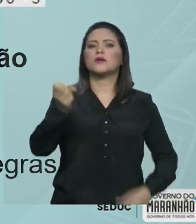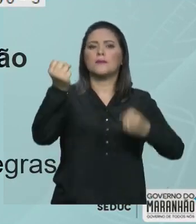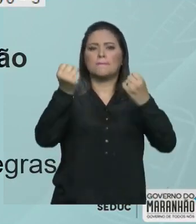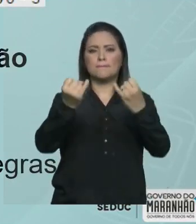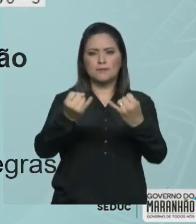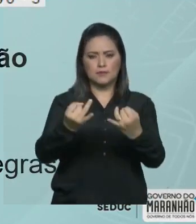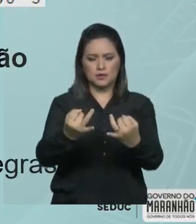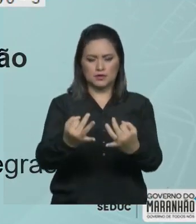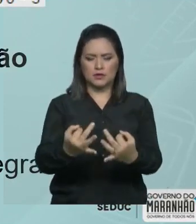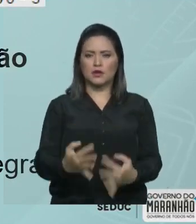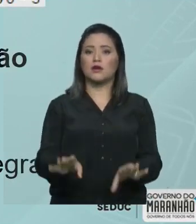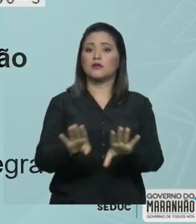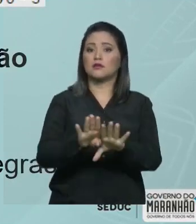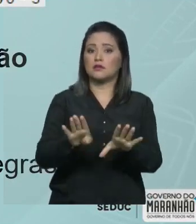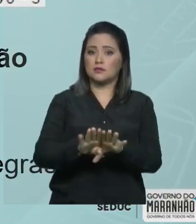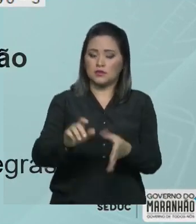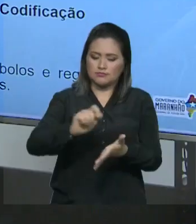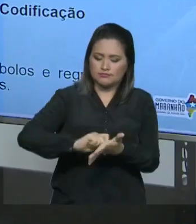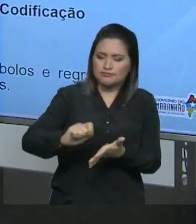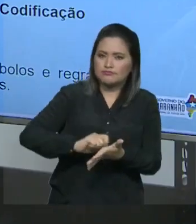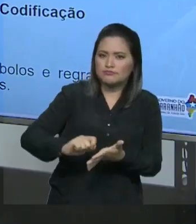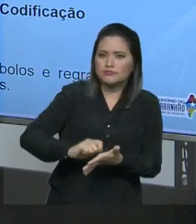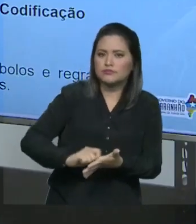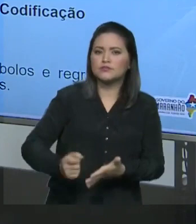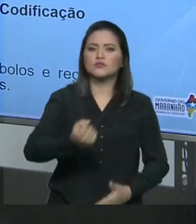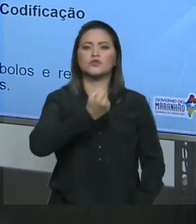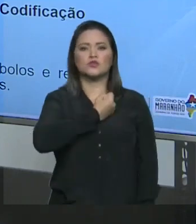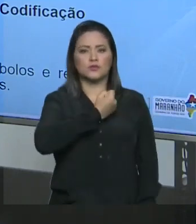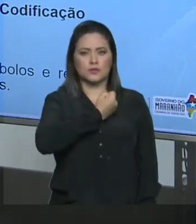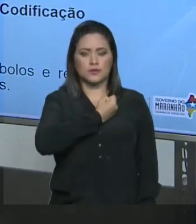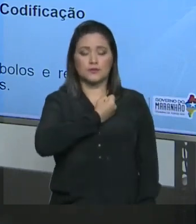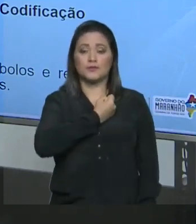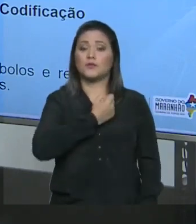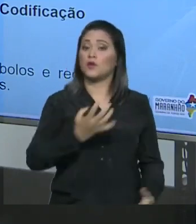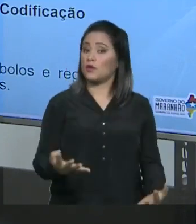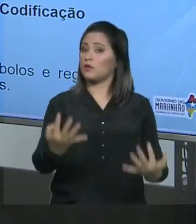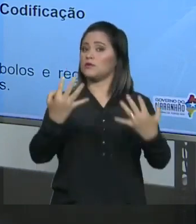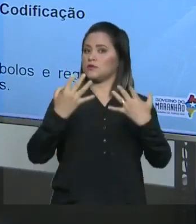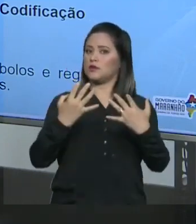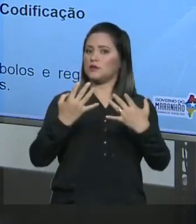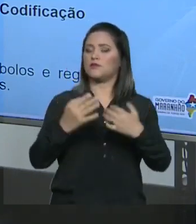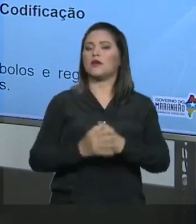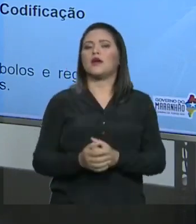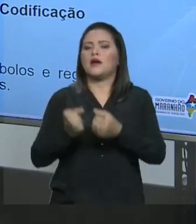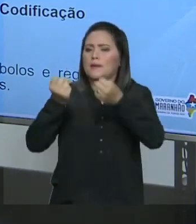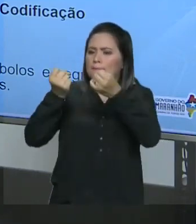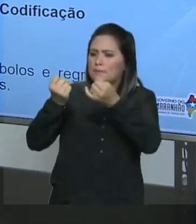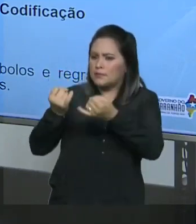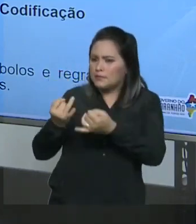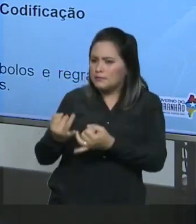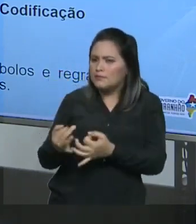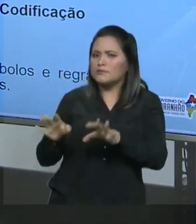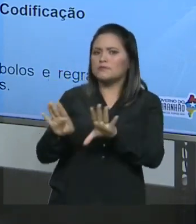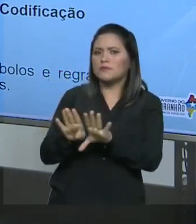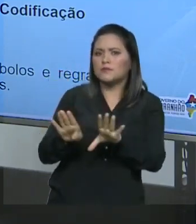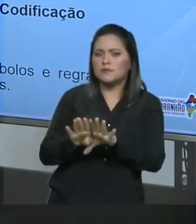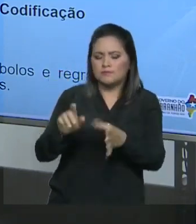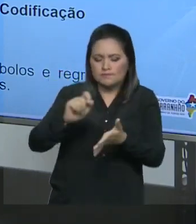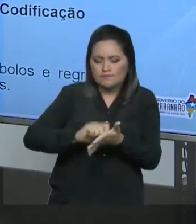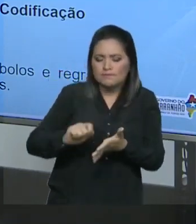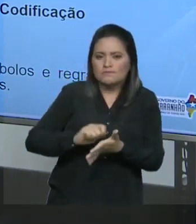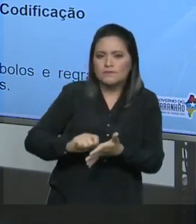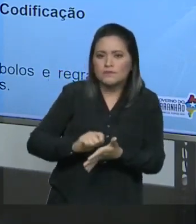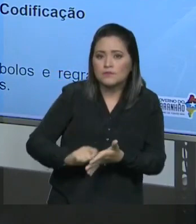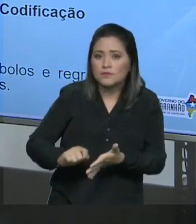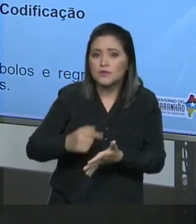escrita dos números. Então observa, tanto da forma falada como da forma escrita, eu preciso